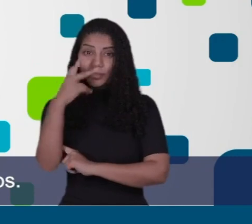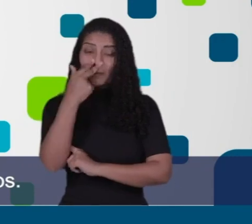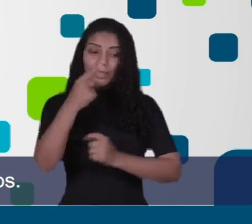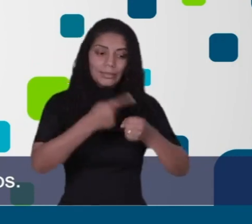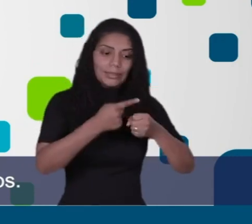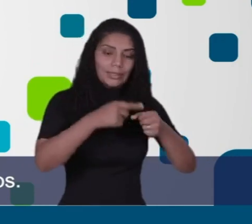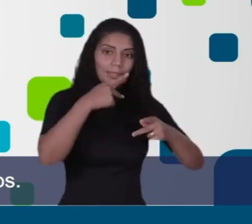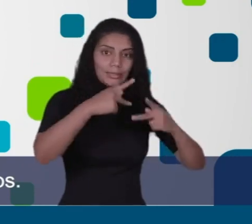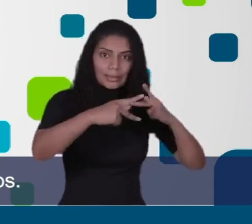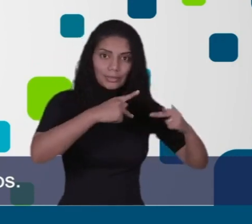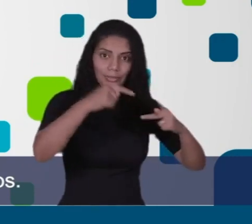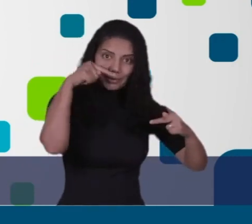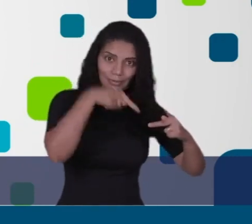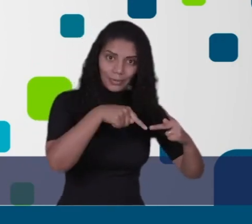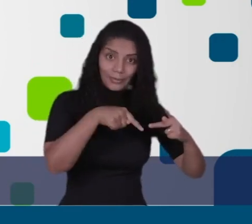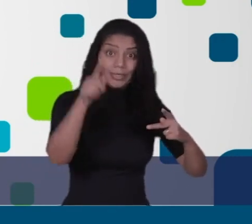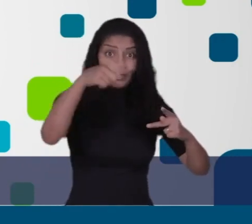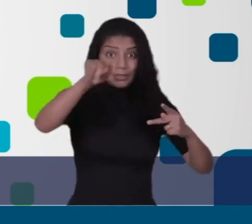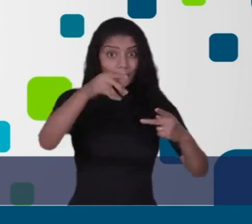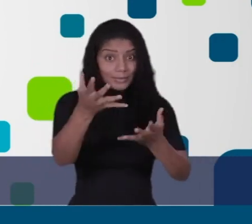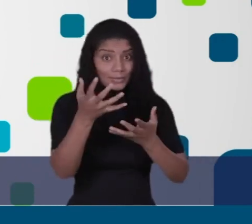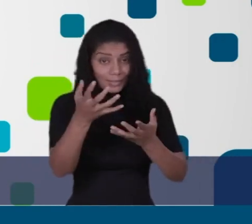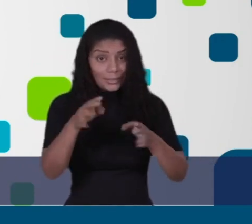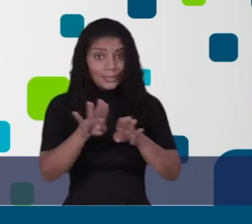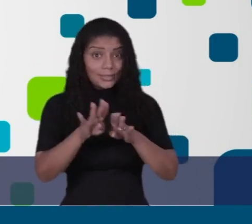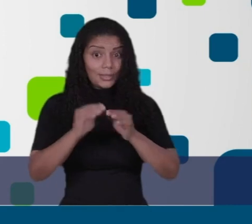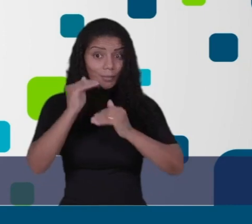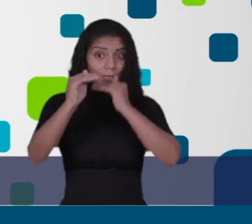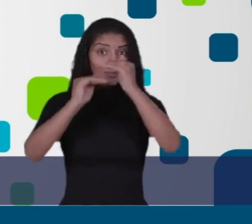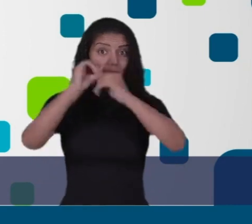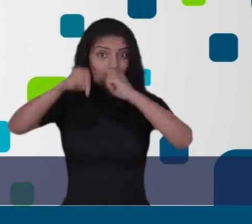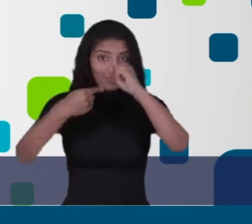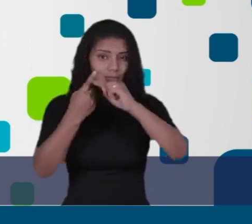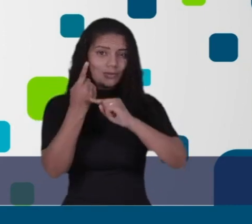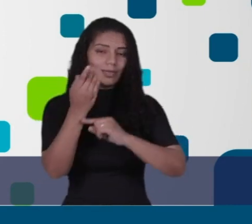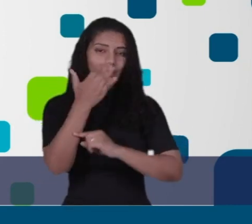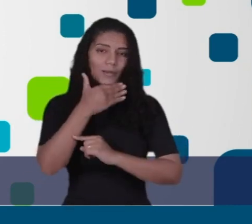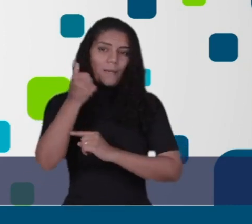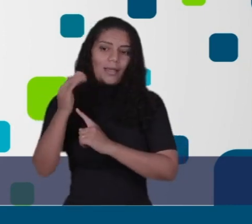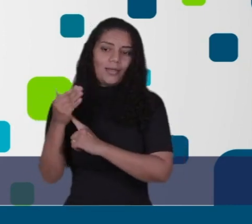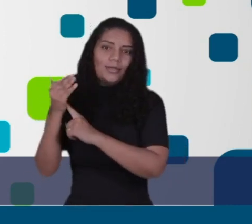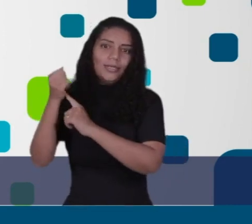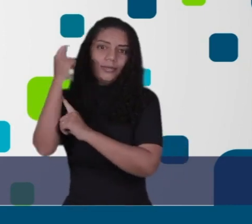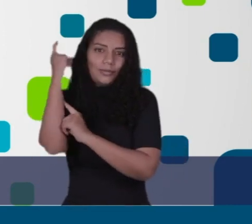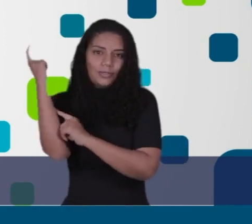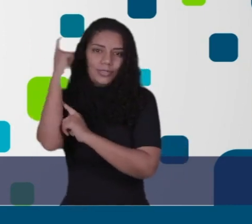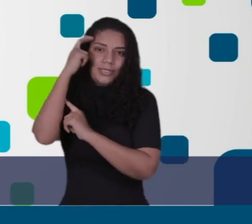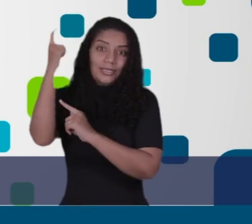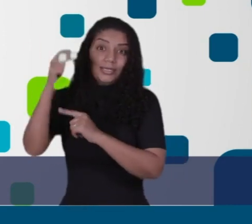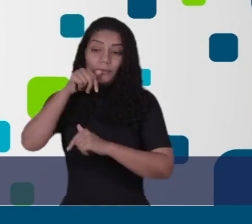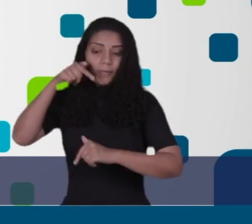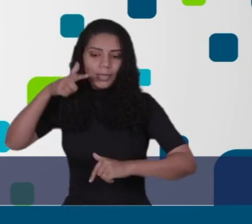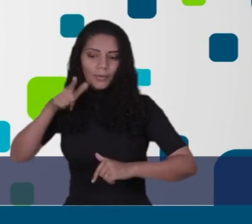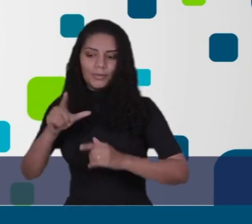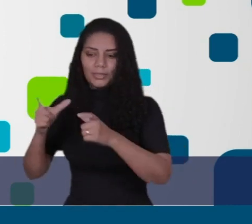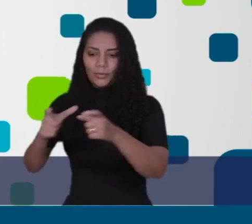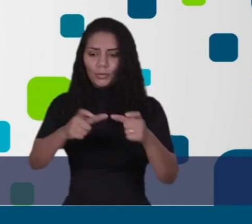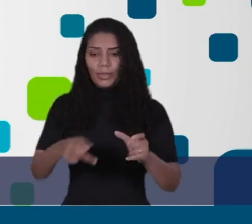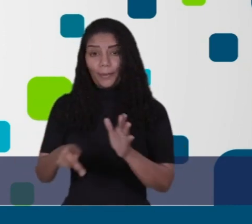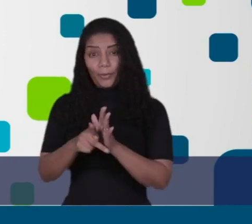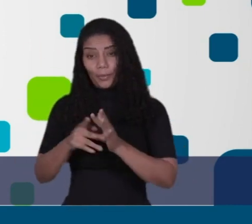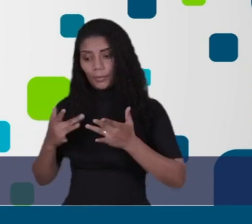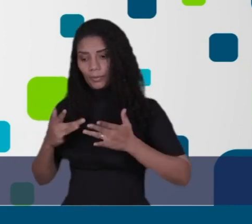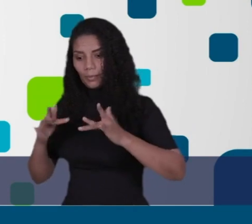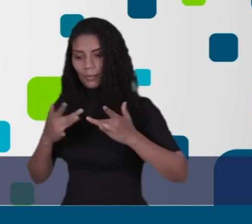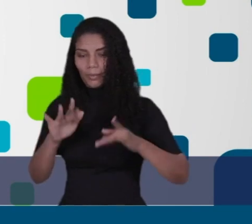funciona hoje em São José dos Campos. Se você também quer que a nossa cidade tenha o que há de melhor e mais moderno no Brasil para promover a paz,